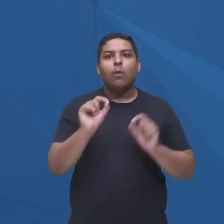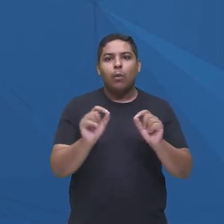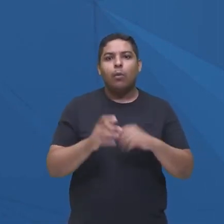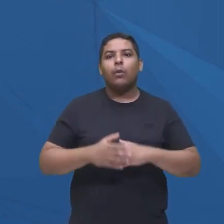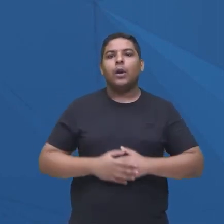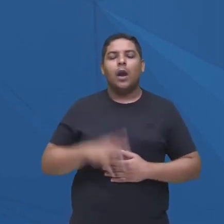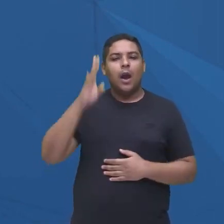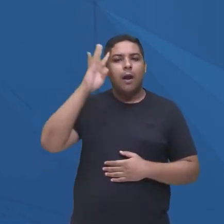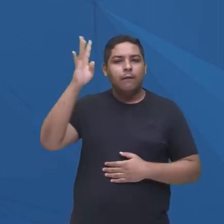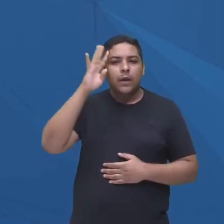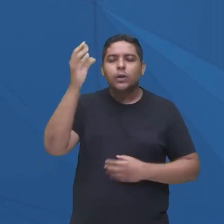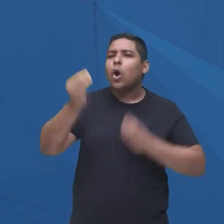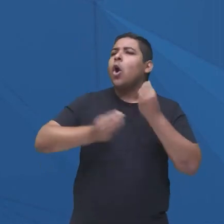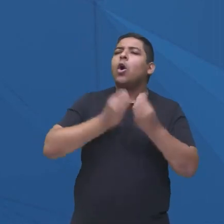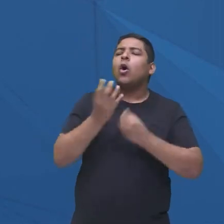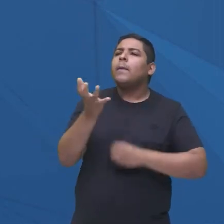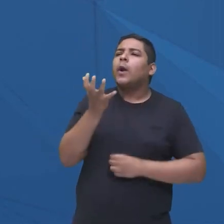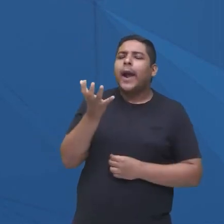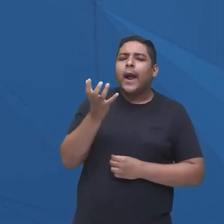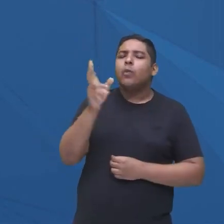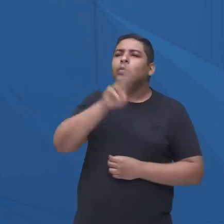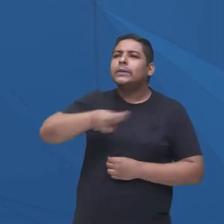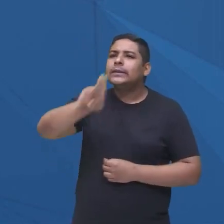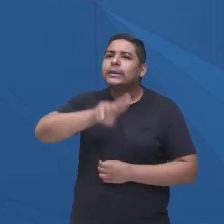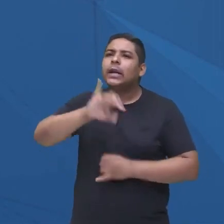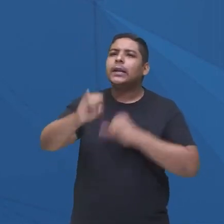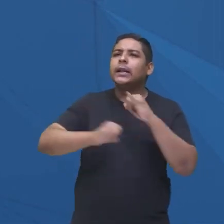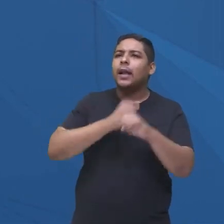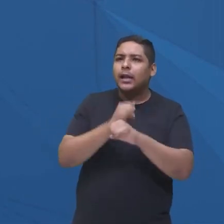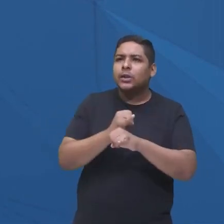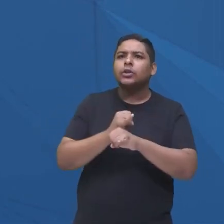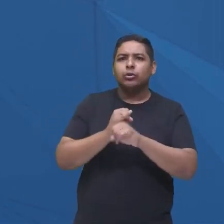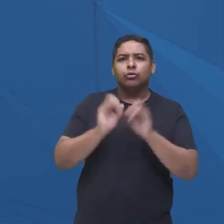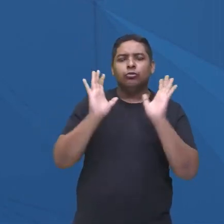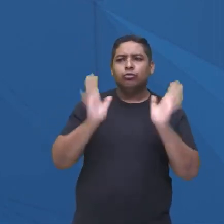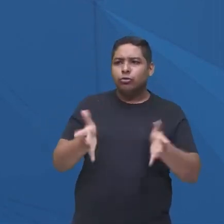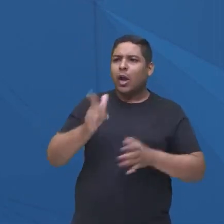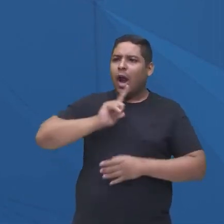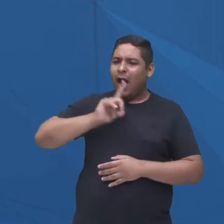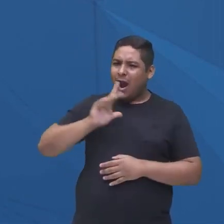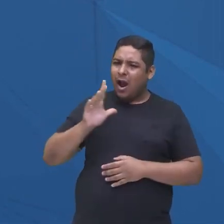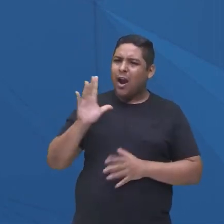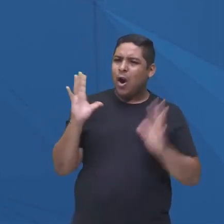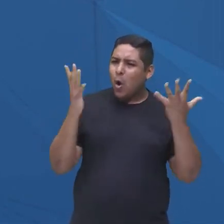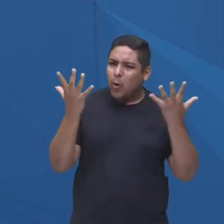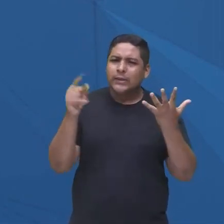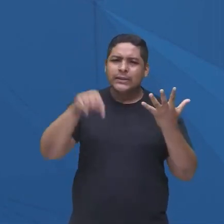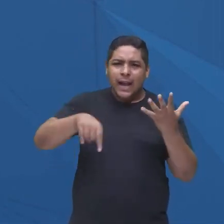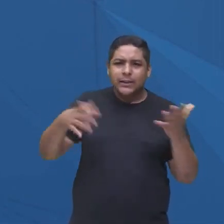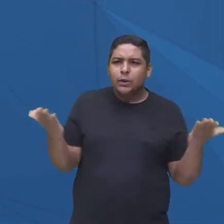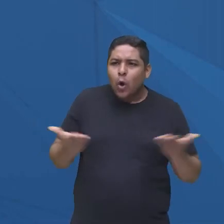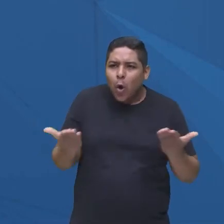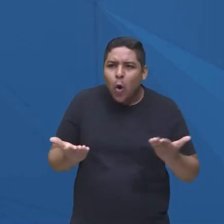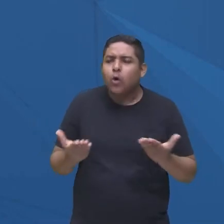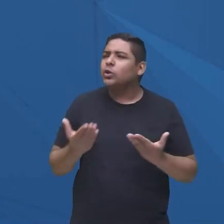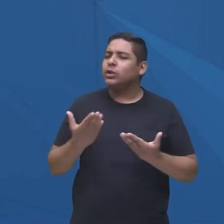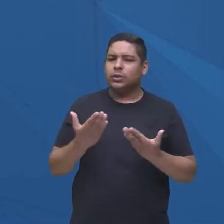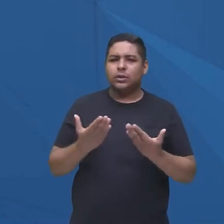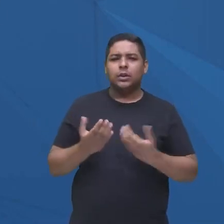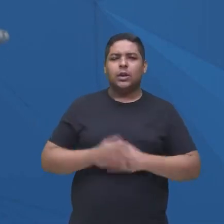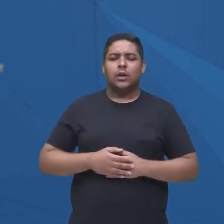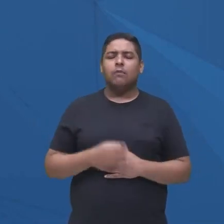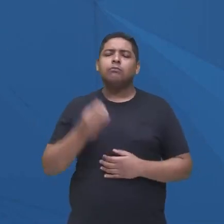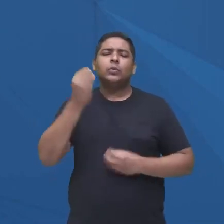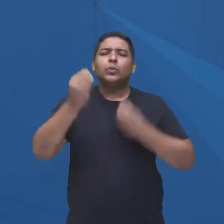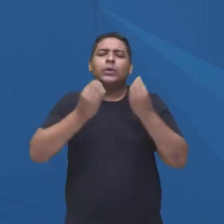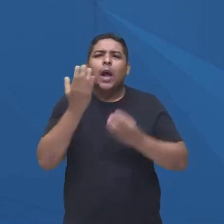reflexiva do como eu quero, como estou, e será que isso já não acontece na atualidade, será que é tão bizarro, é de ficção, é uma coisa